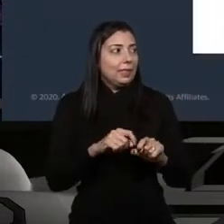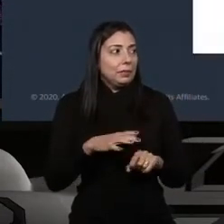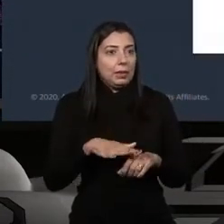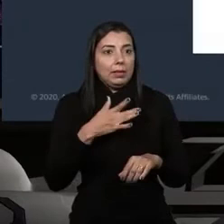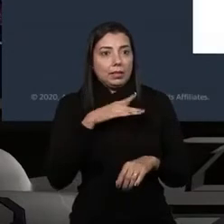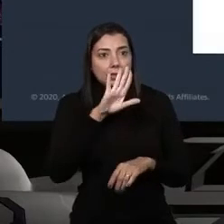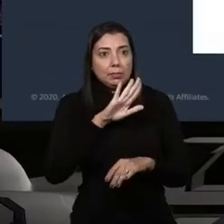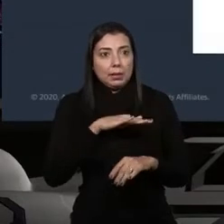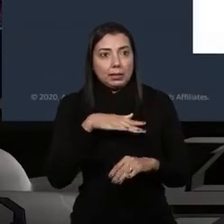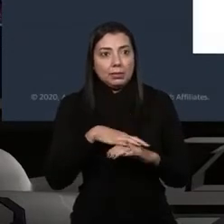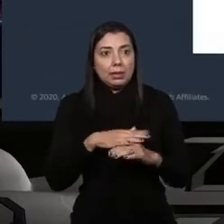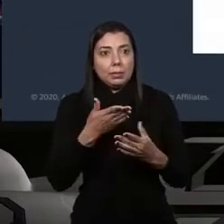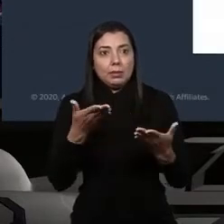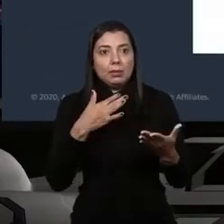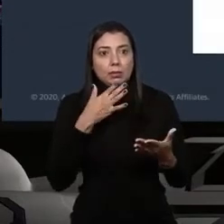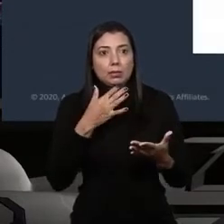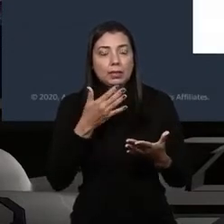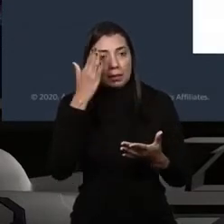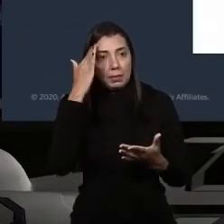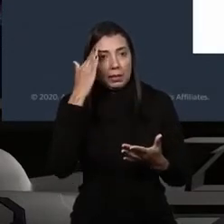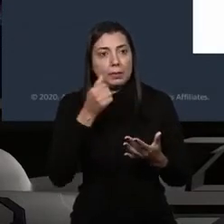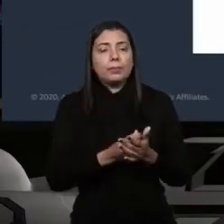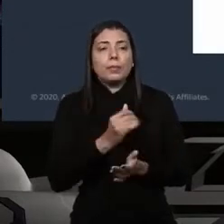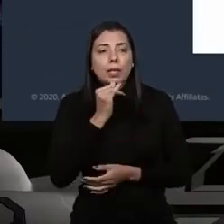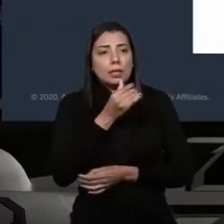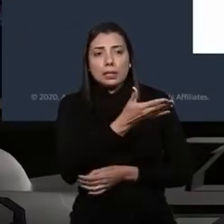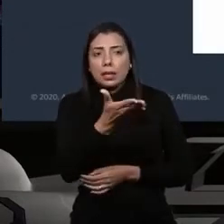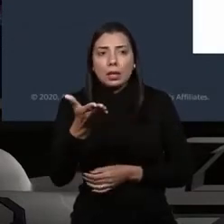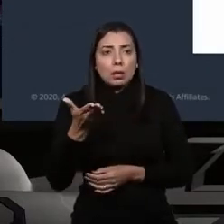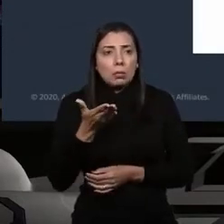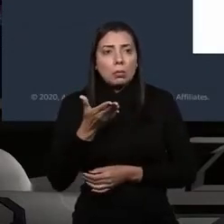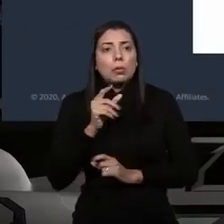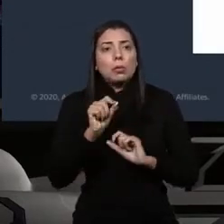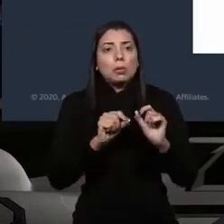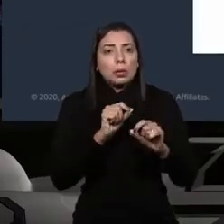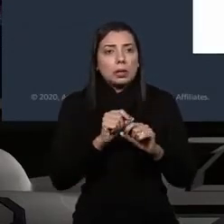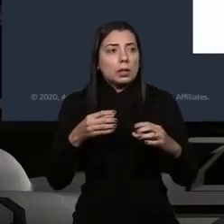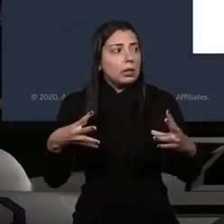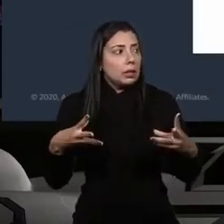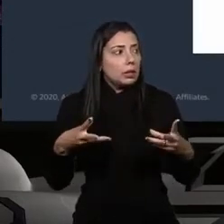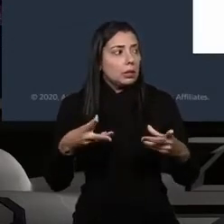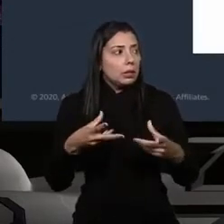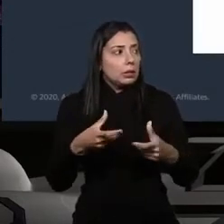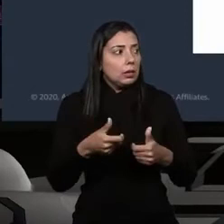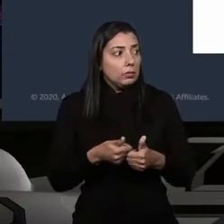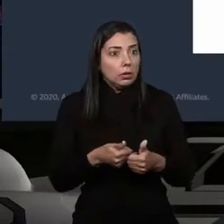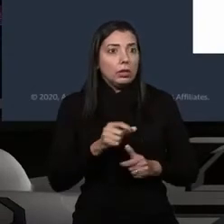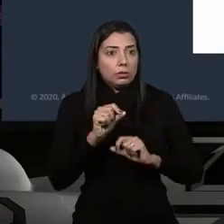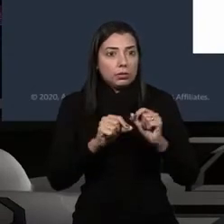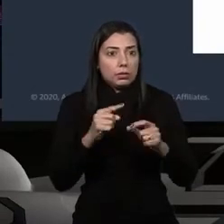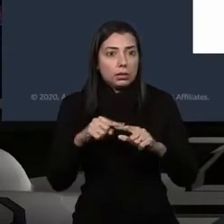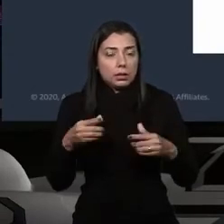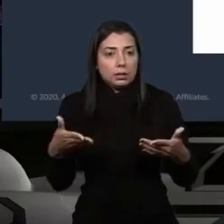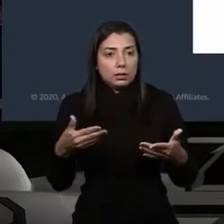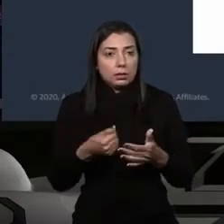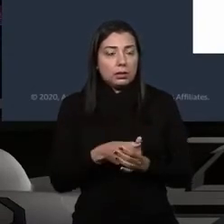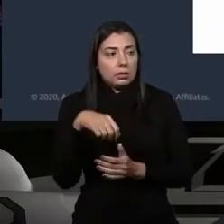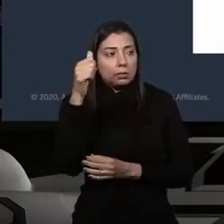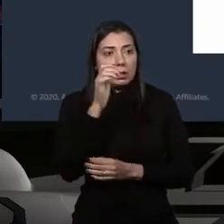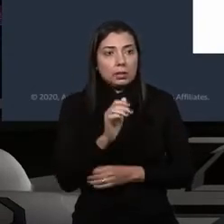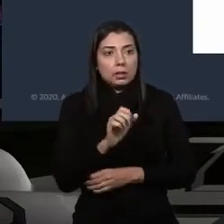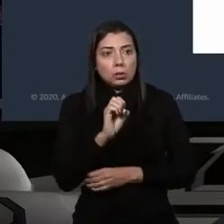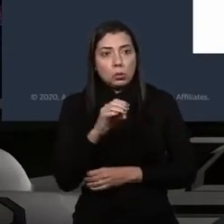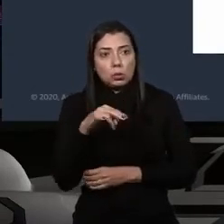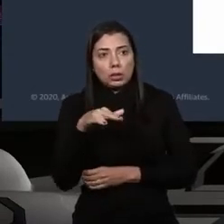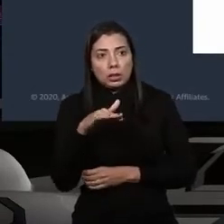E eu sempre trago esse exemplo, o que todos estes unicórnios brasileiros, unicórnio é